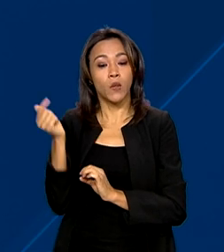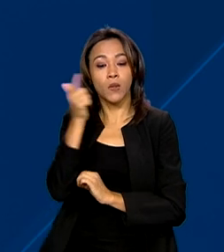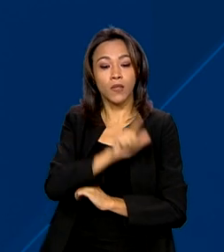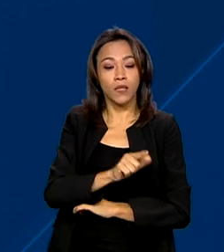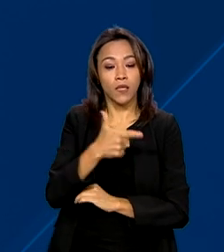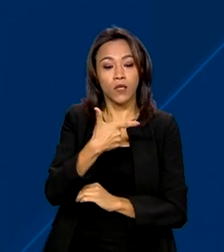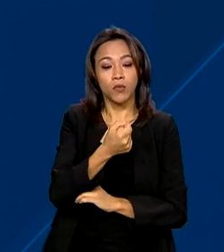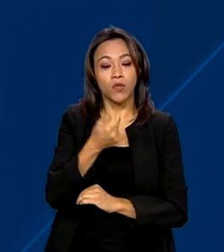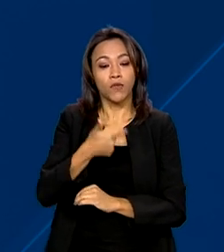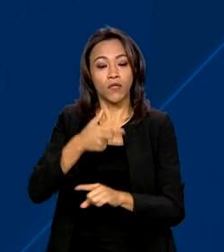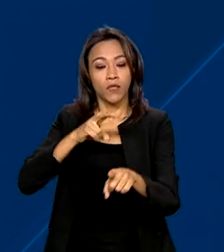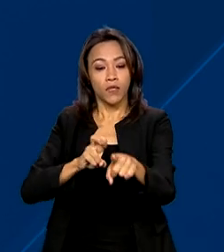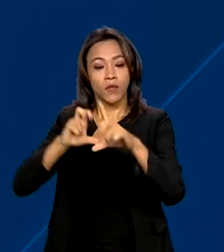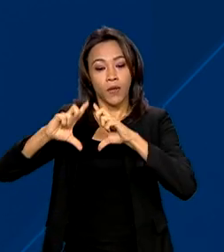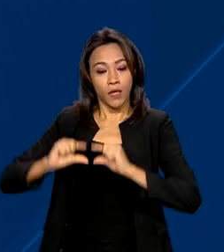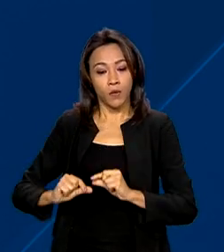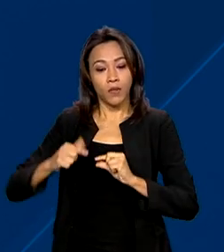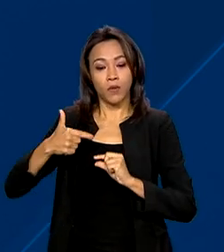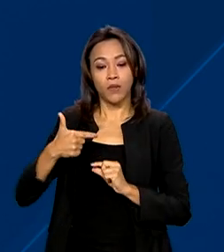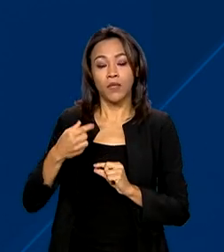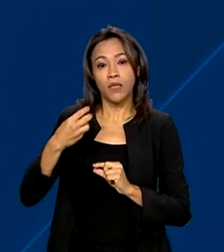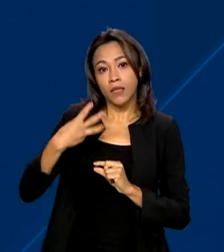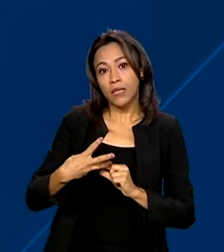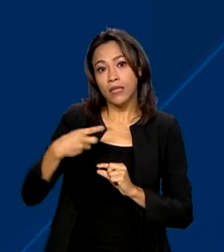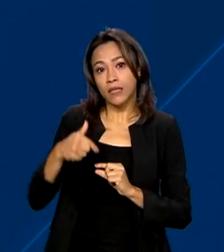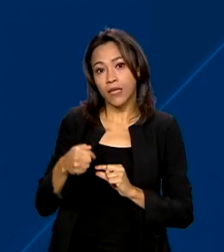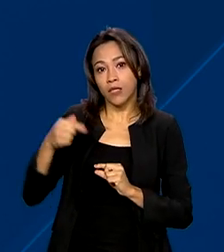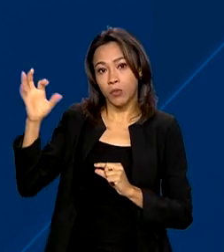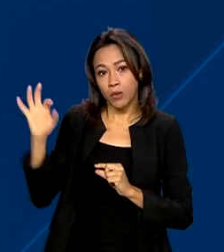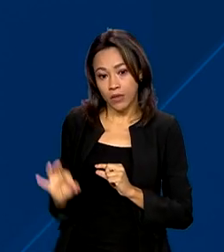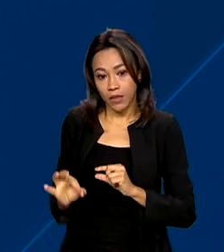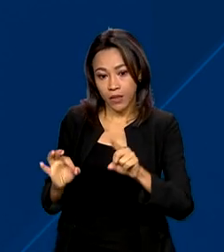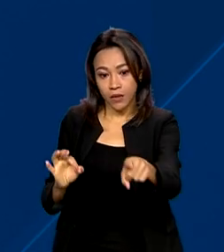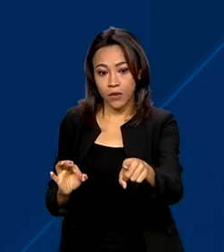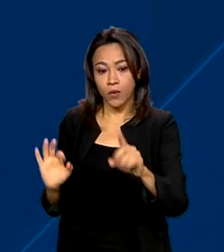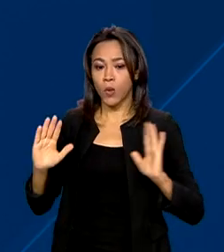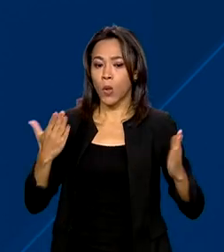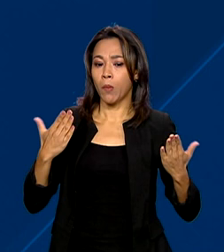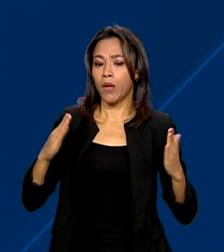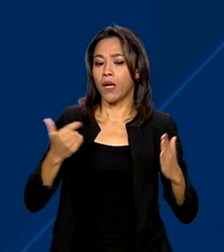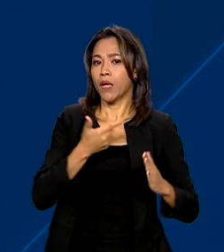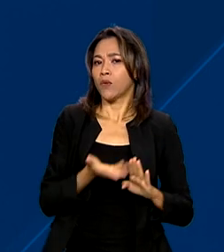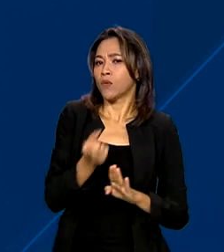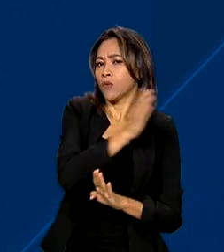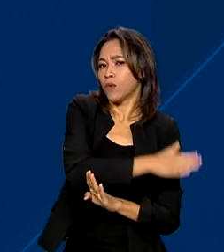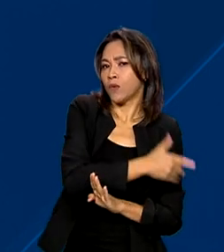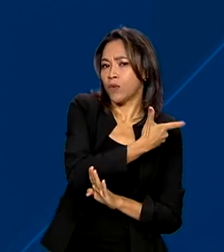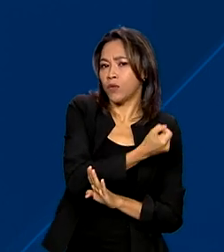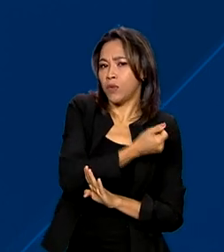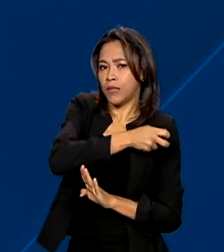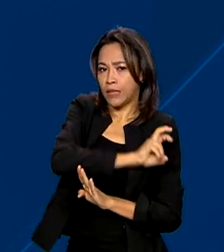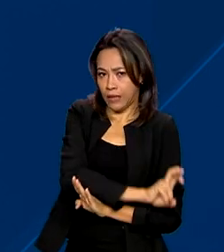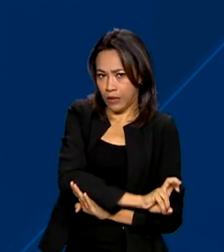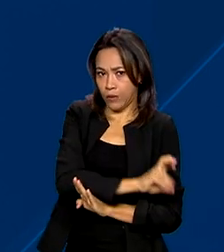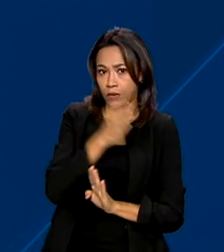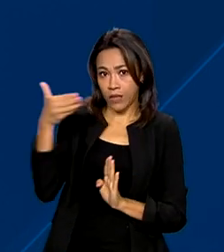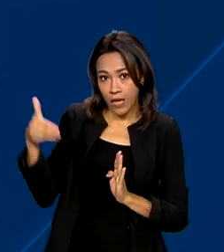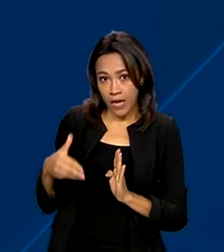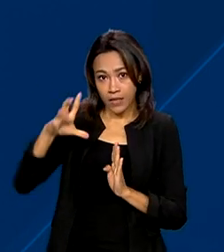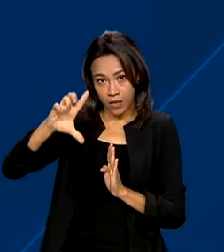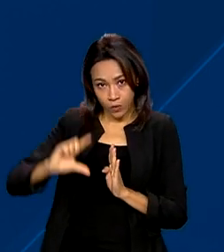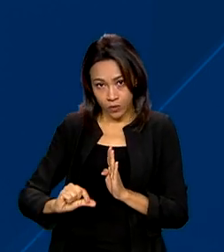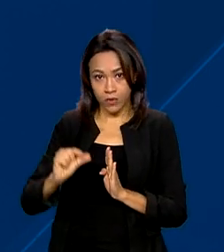com menos 37% de emissões em relação a 2005, e fazer com que essa redução